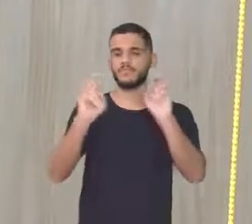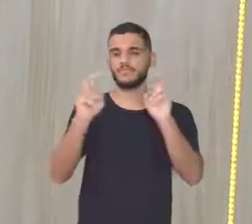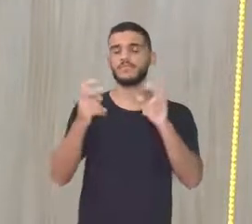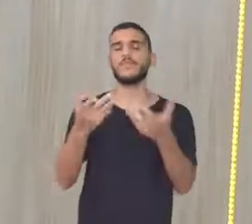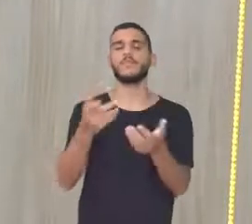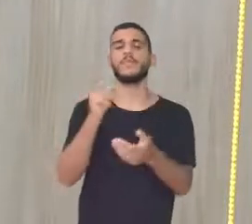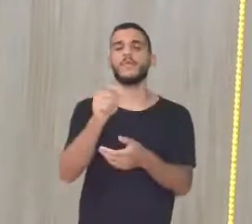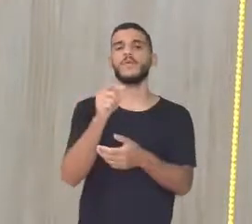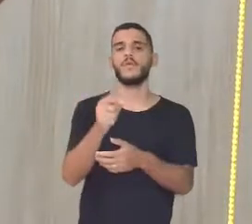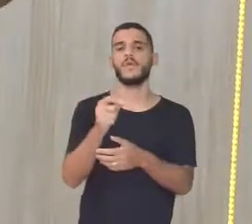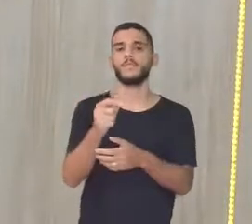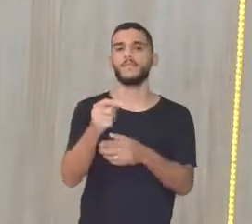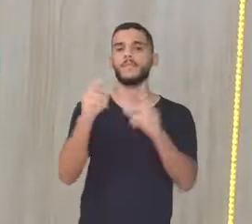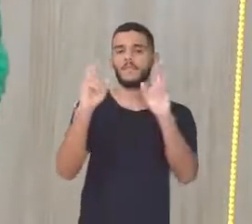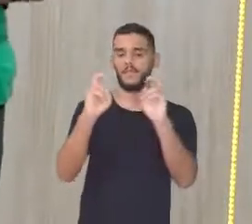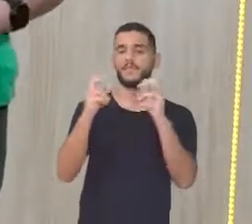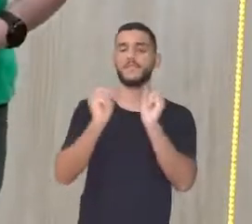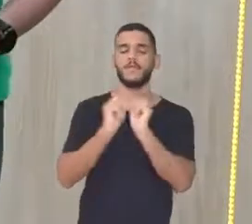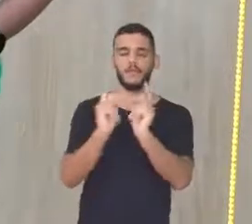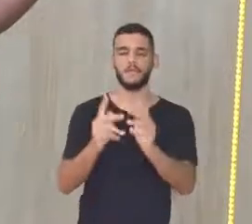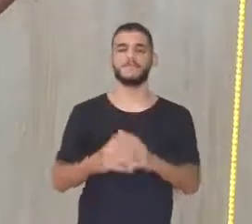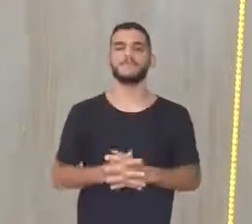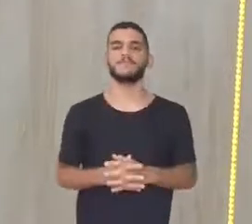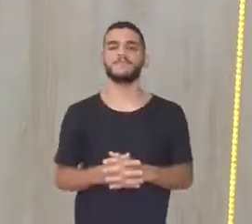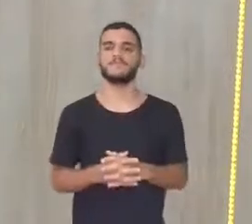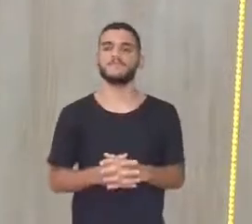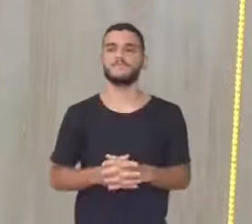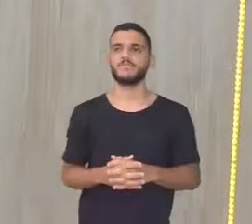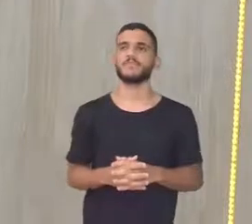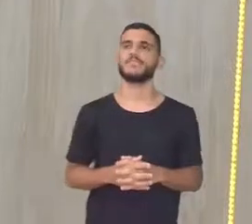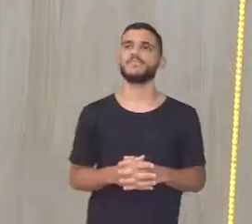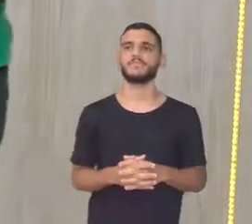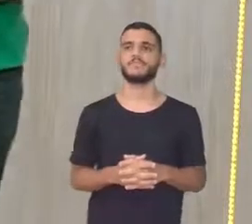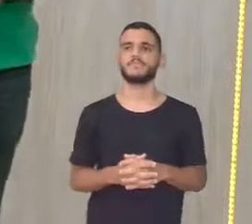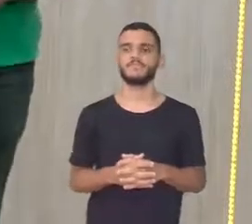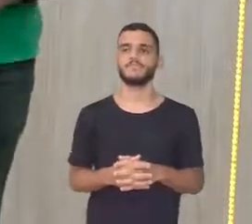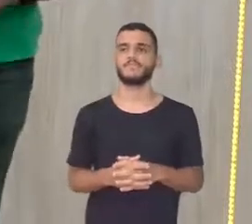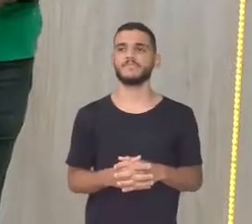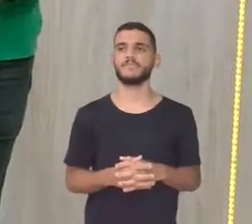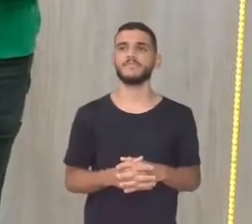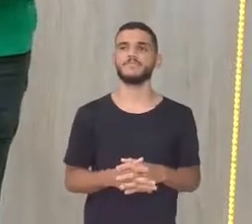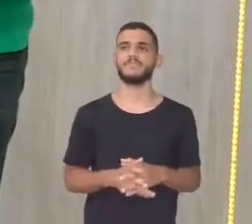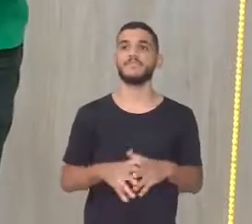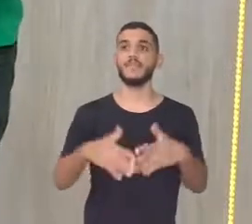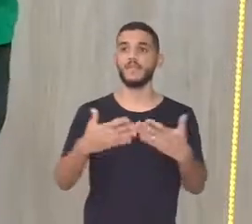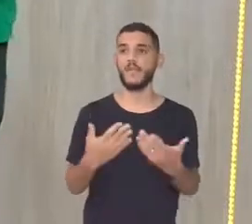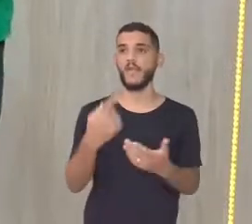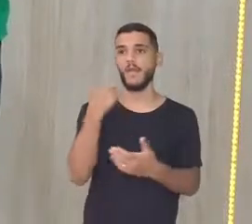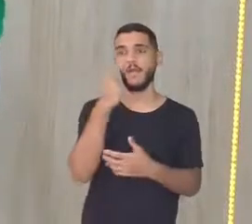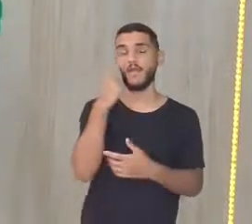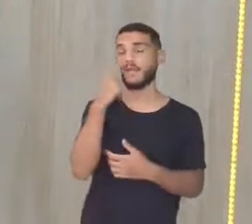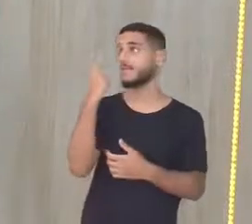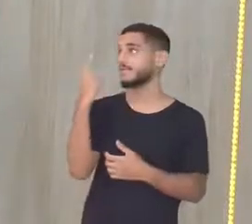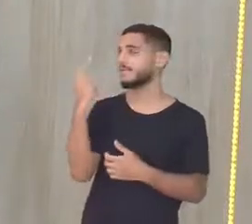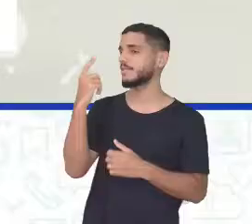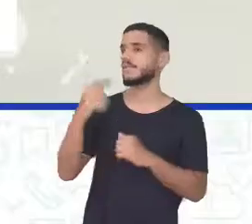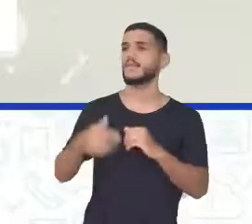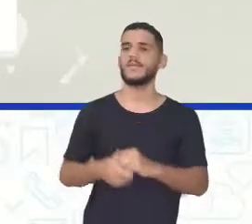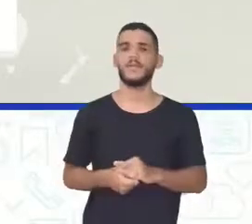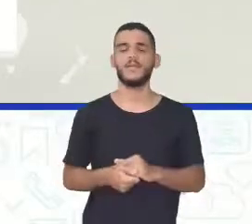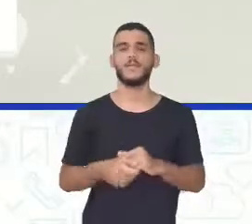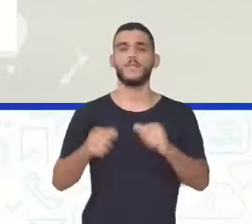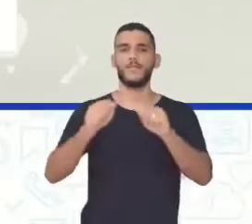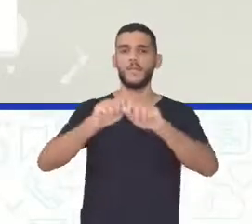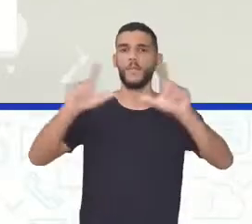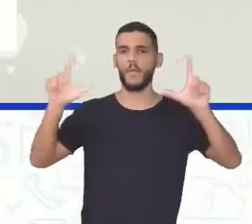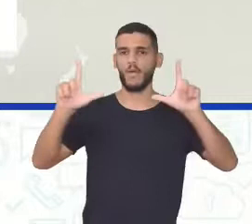no continente americano Beleza? Então acompanha aí, ó Então eu trago aqui de boa, logo de cara, o que? Toca aí, tela cheia